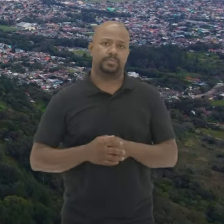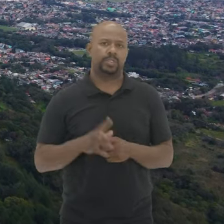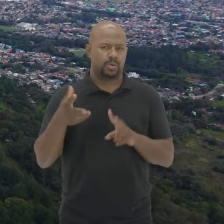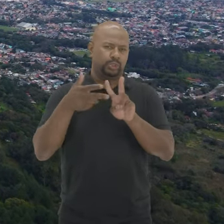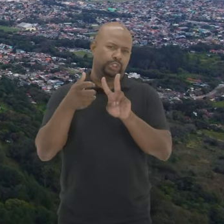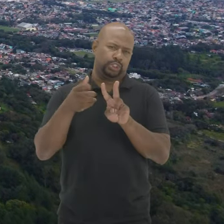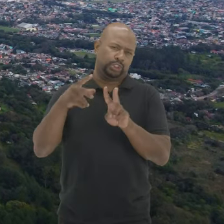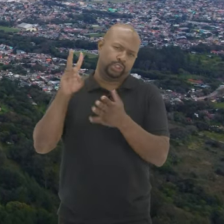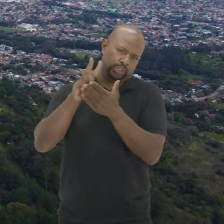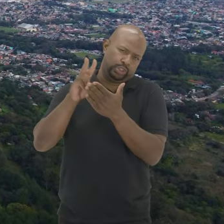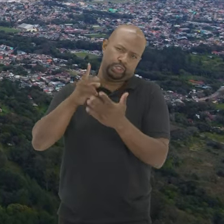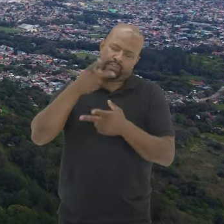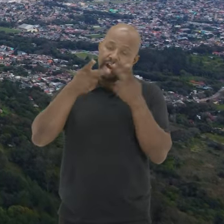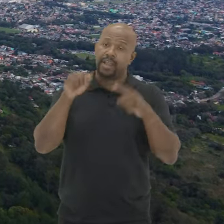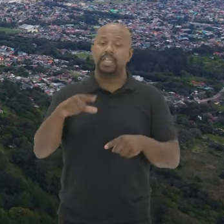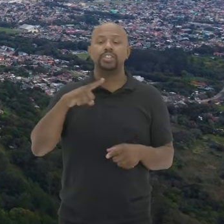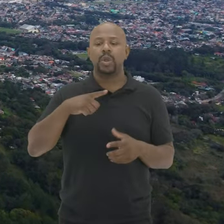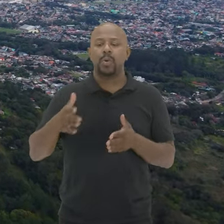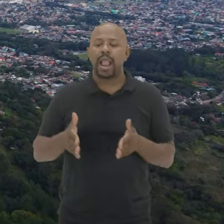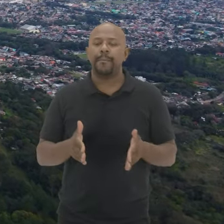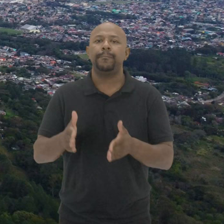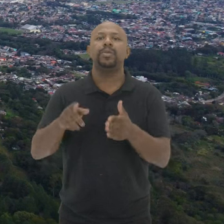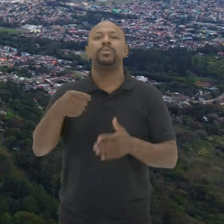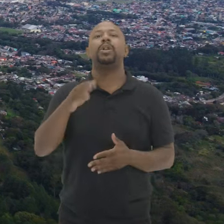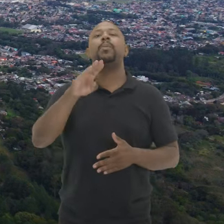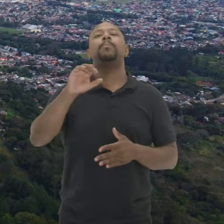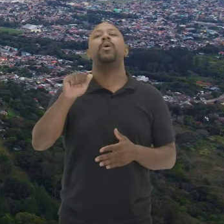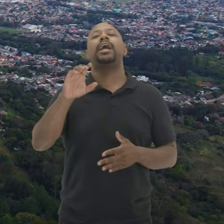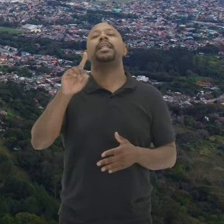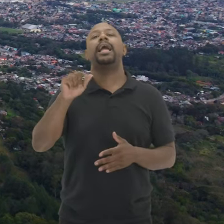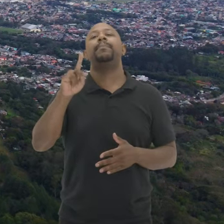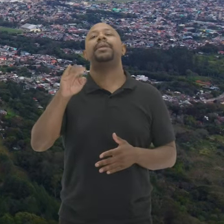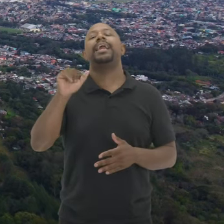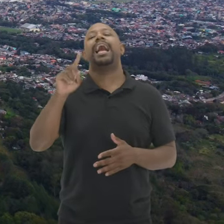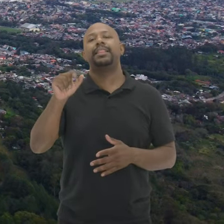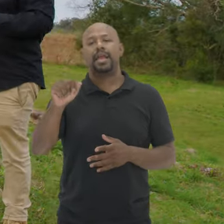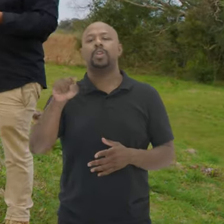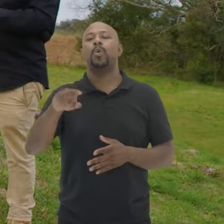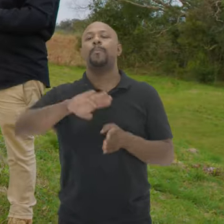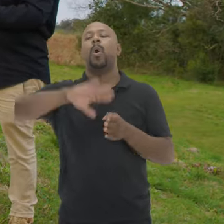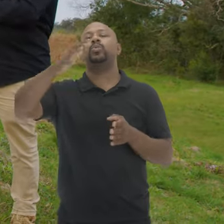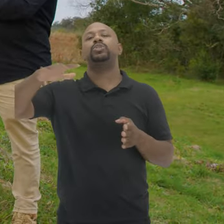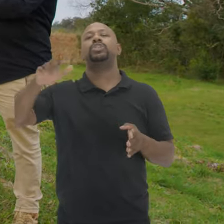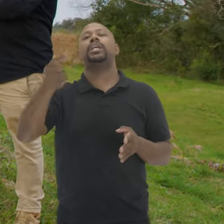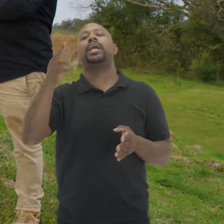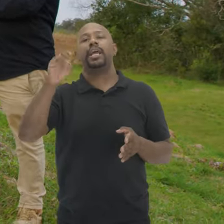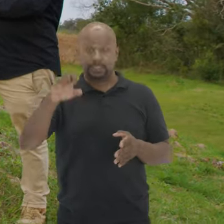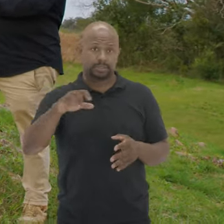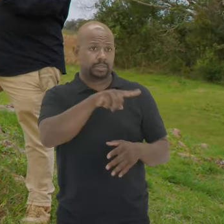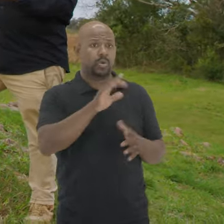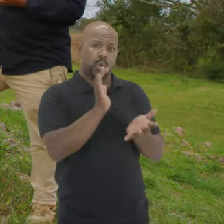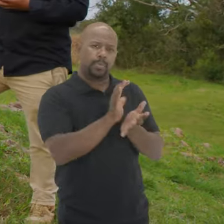Os indígenas falavam Que aqui existia Um caminho Chamado Boca da Picada Boca da Picada Do Monte